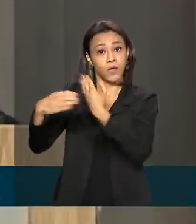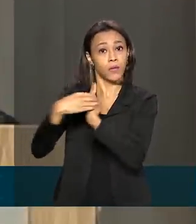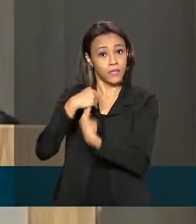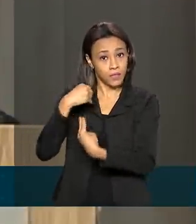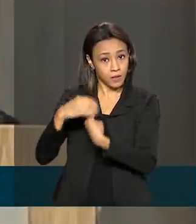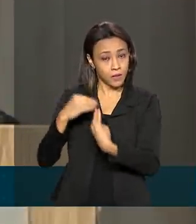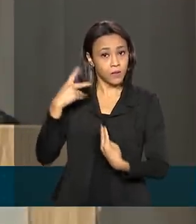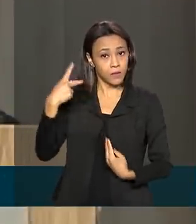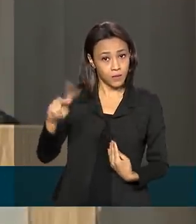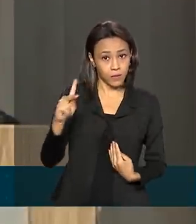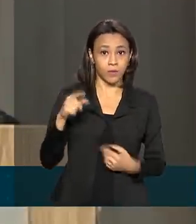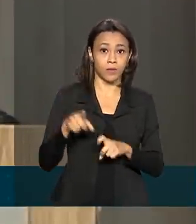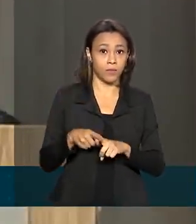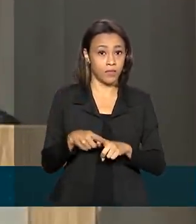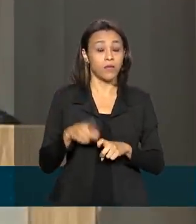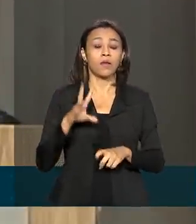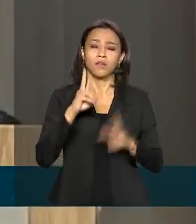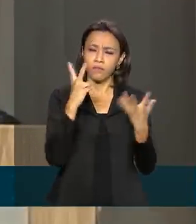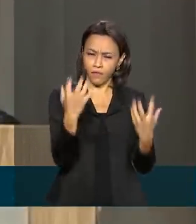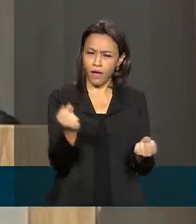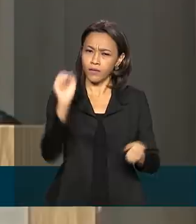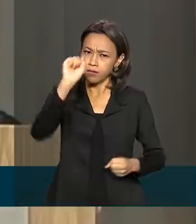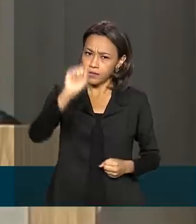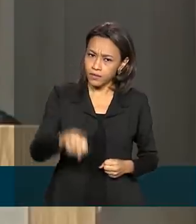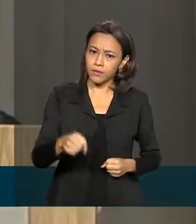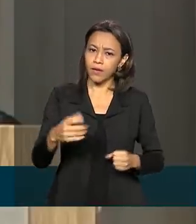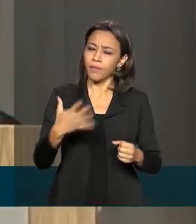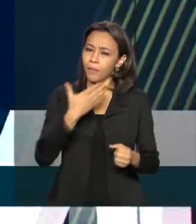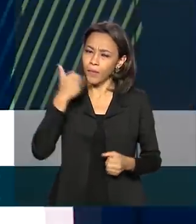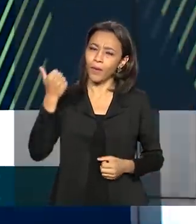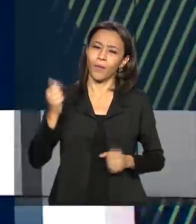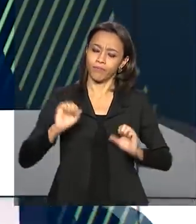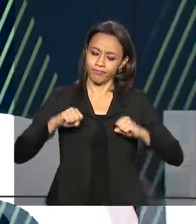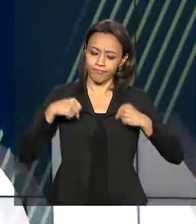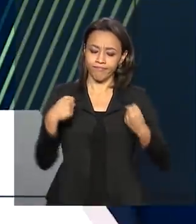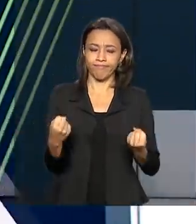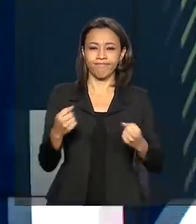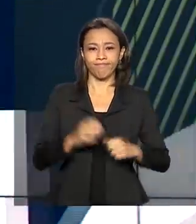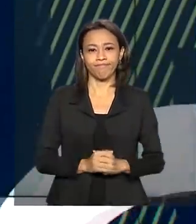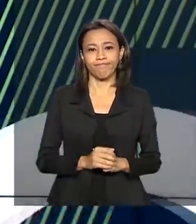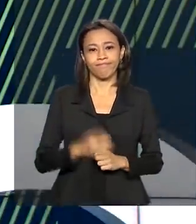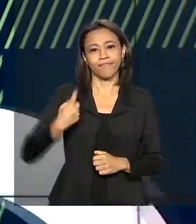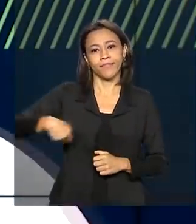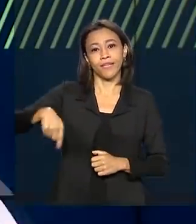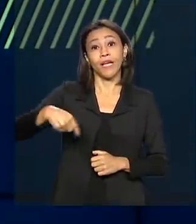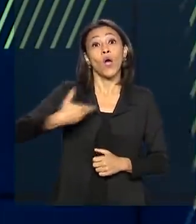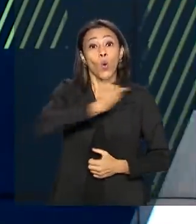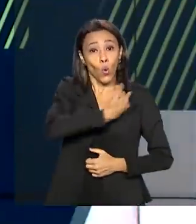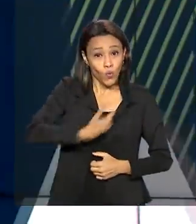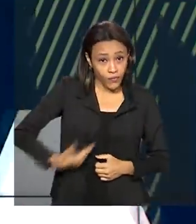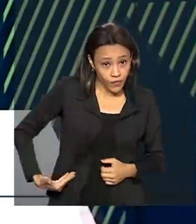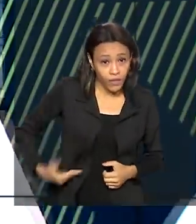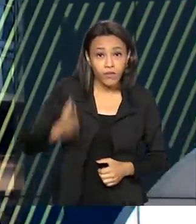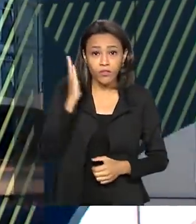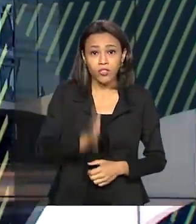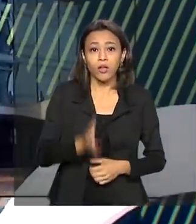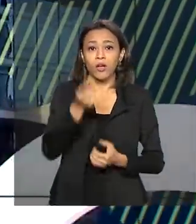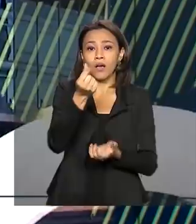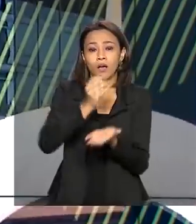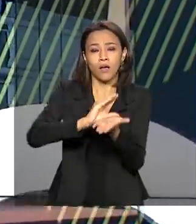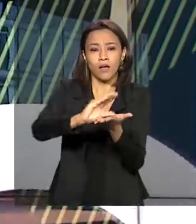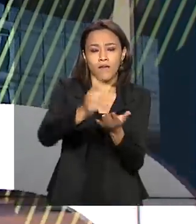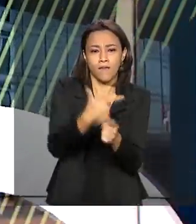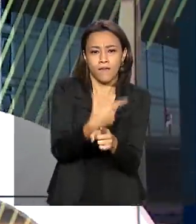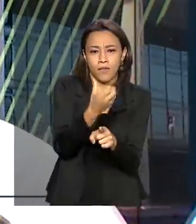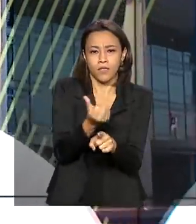e nós vamos ter, aí sim, a melhor resposta. E o governo destinou mais de 26 milhões